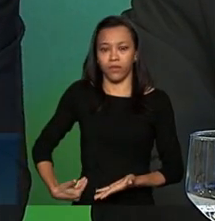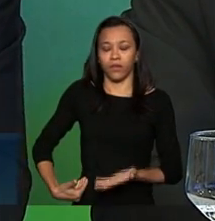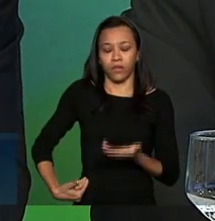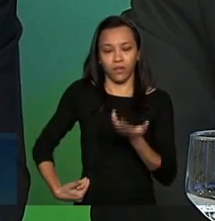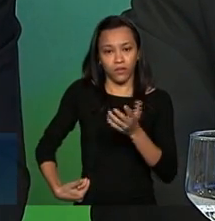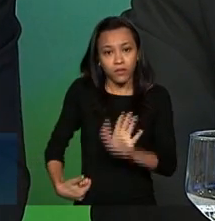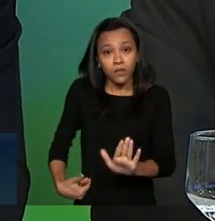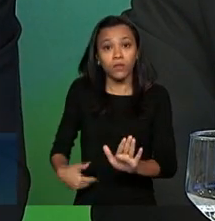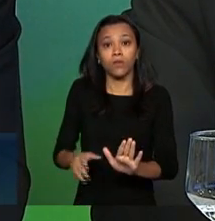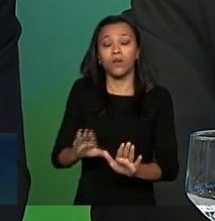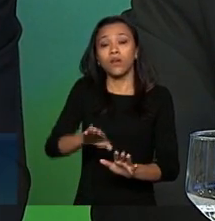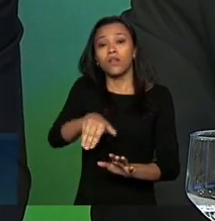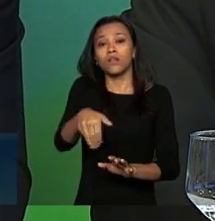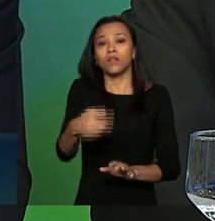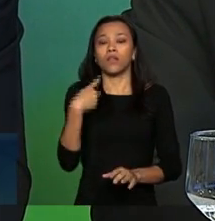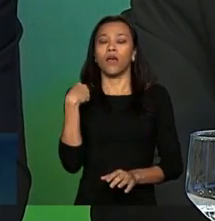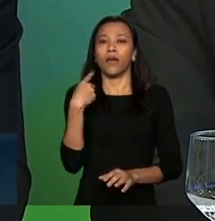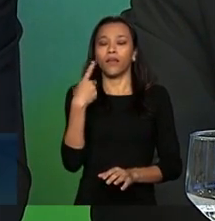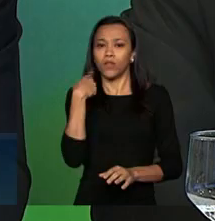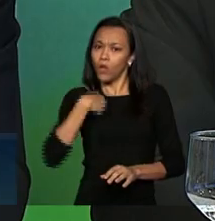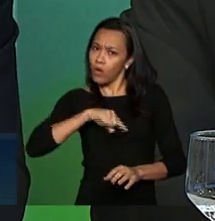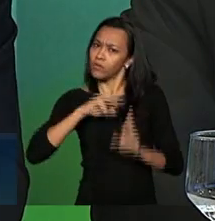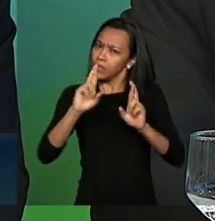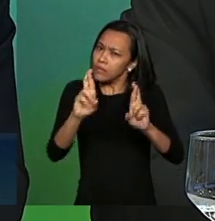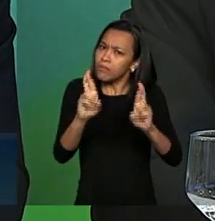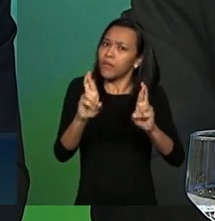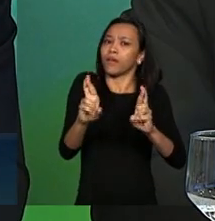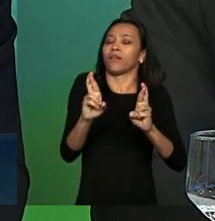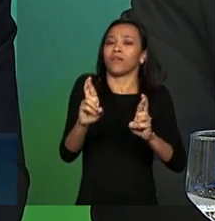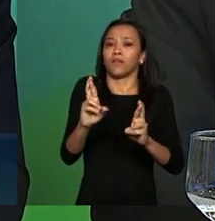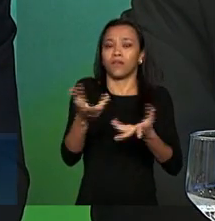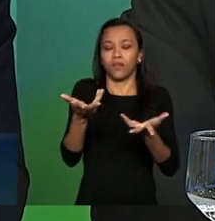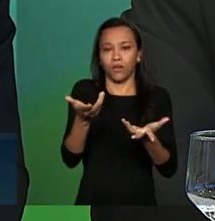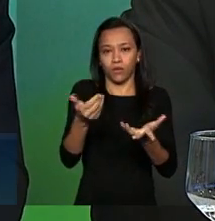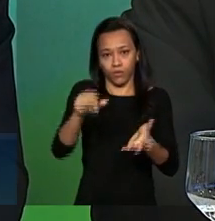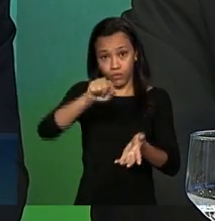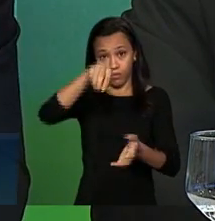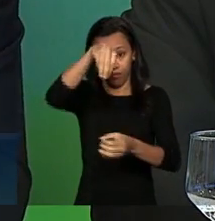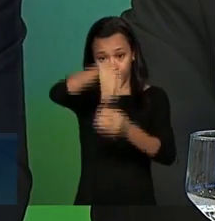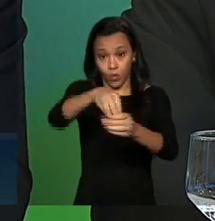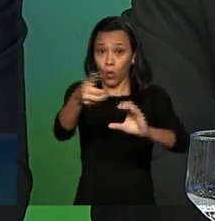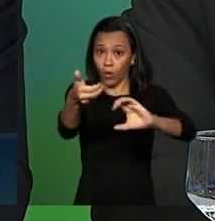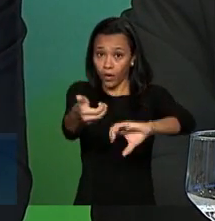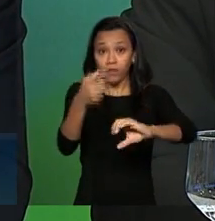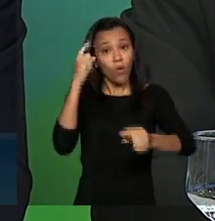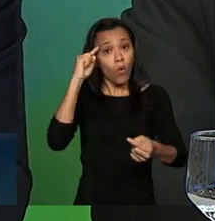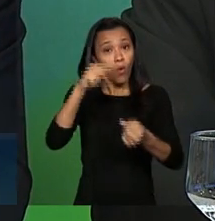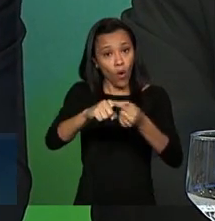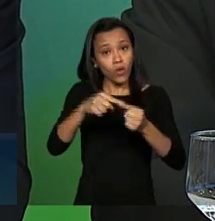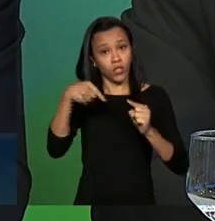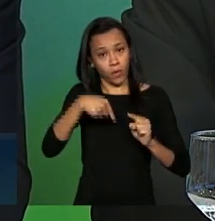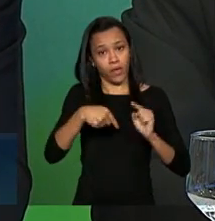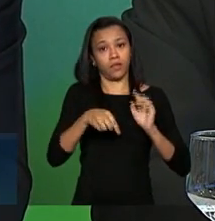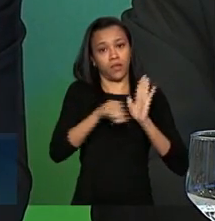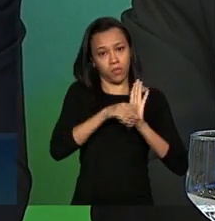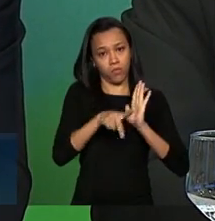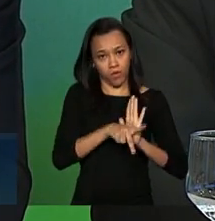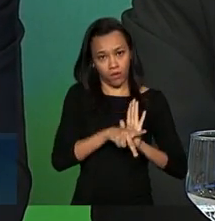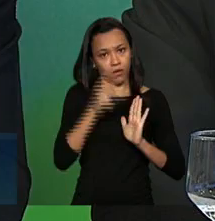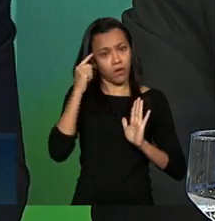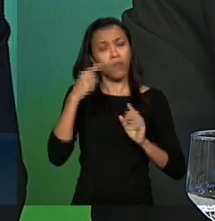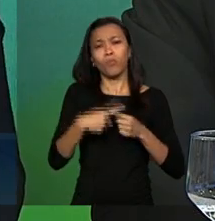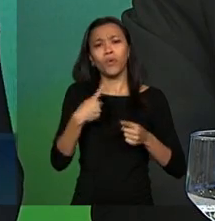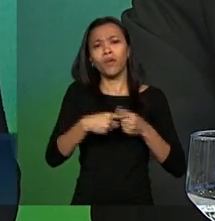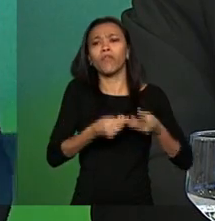a expectativa de que o Congresso Nacional acolha esta medida provisória por que que ela foi mandada como medida provisória